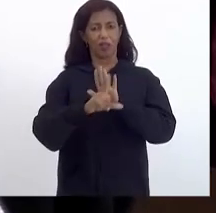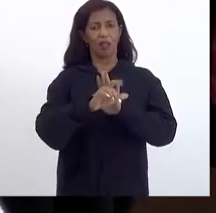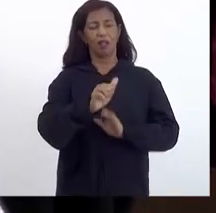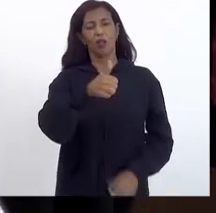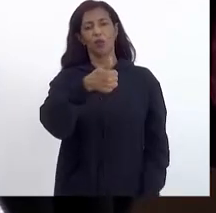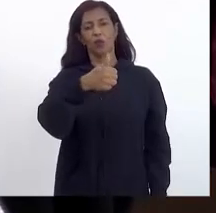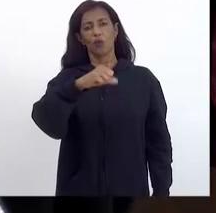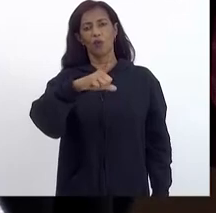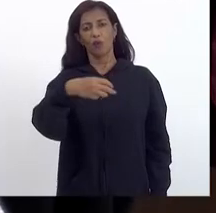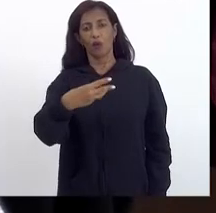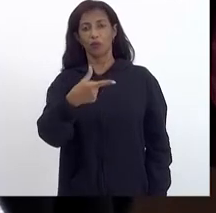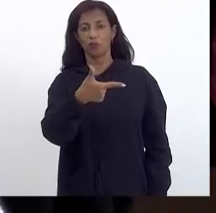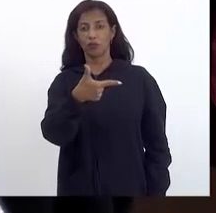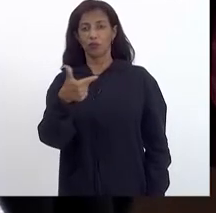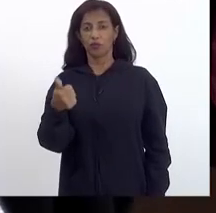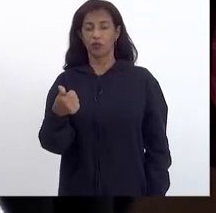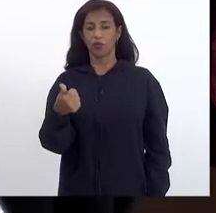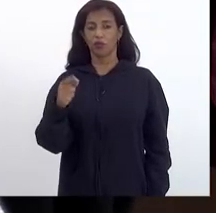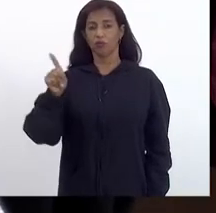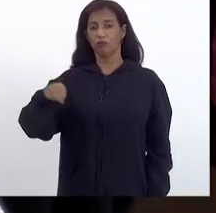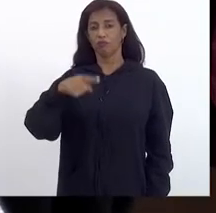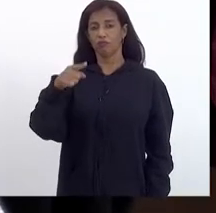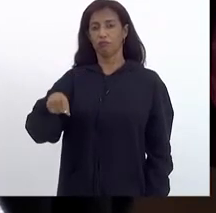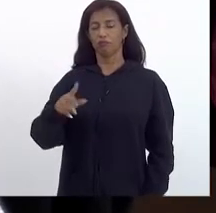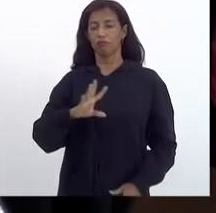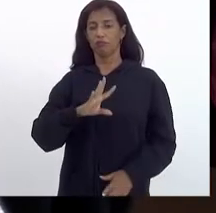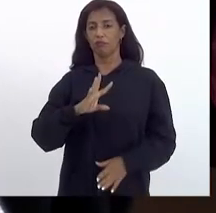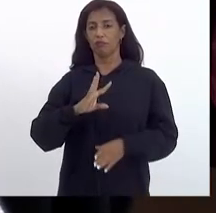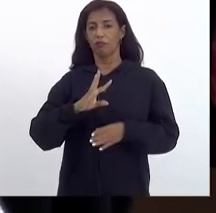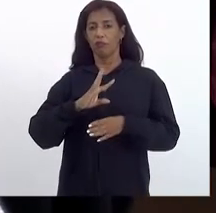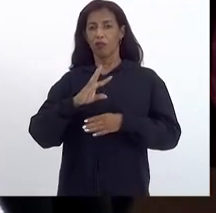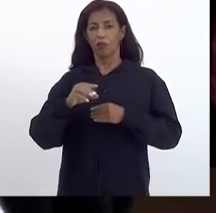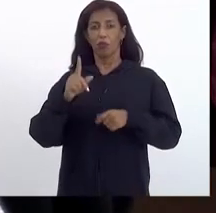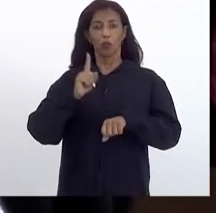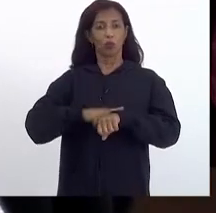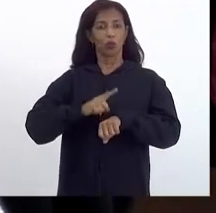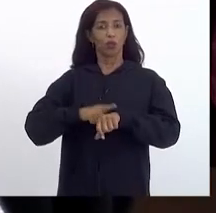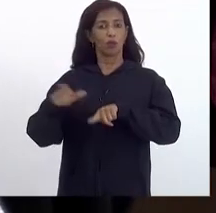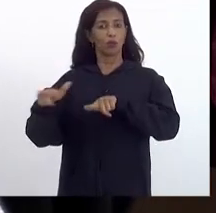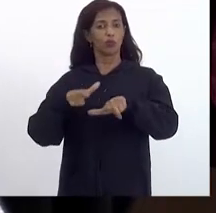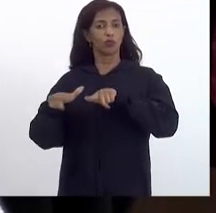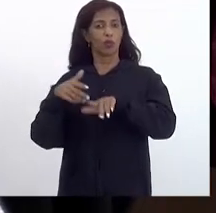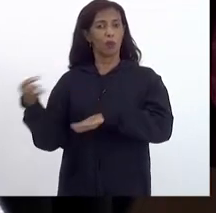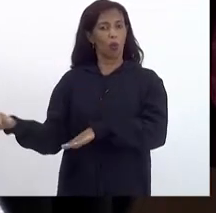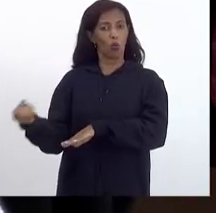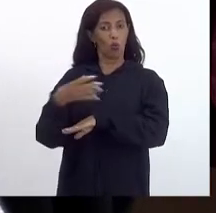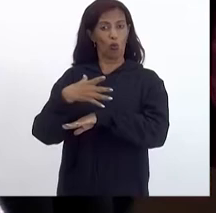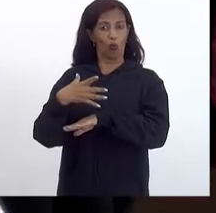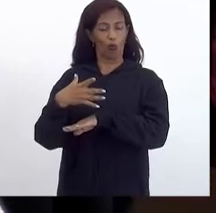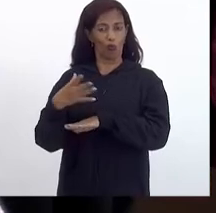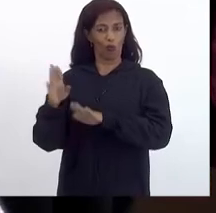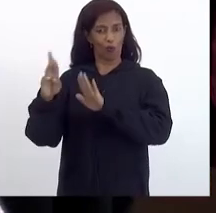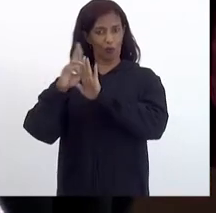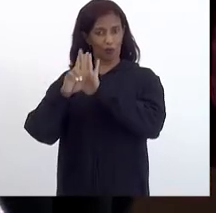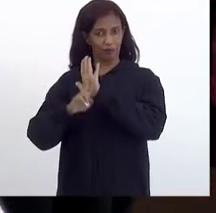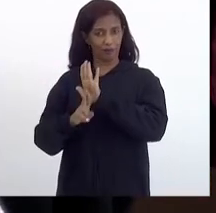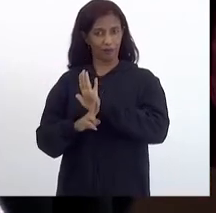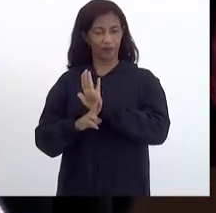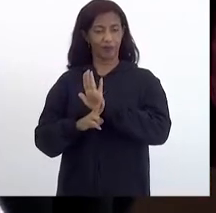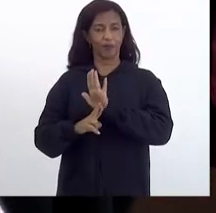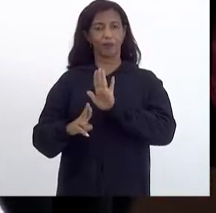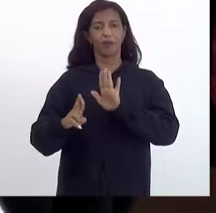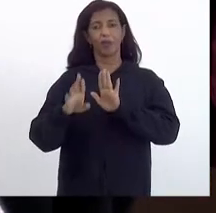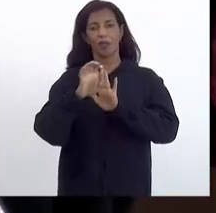194, de 21, que extingue o adicional do tempo de serviço para os novos servidores do Estado. A Emenda Constitucional